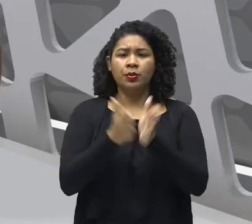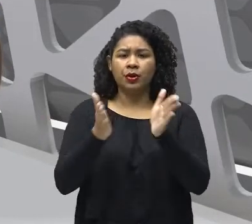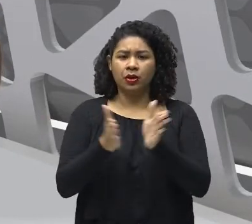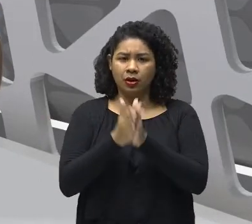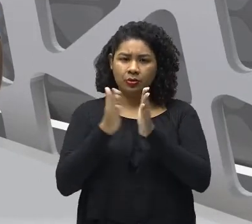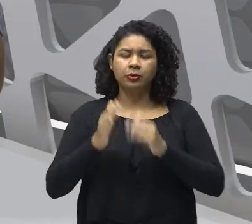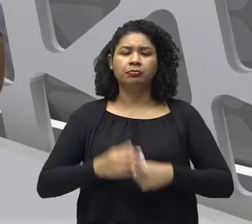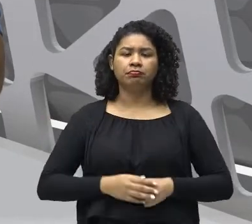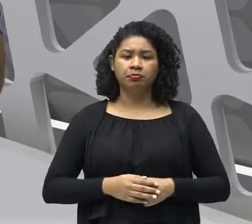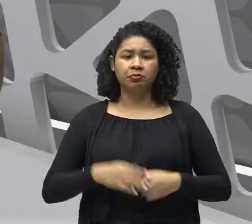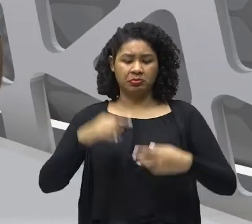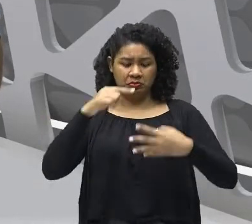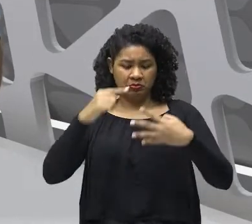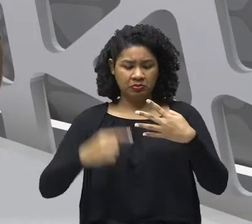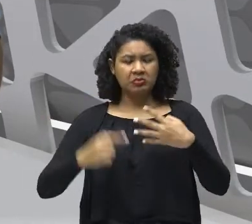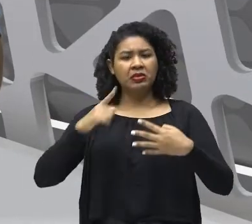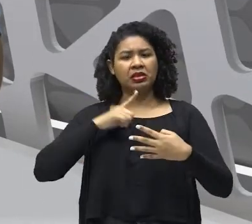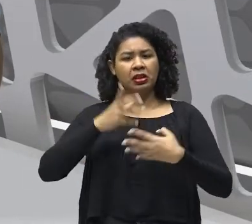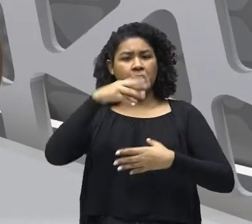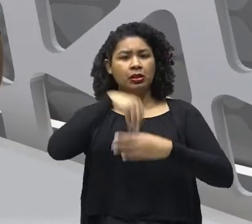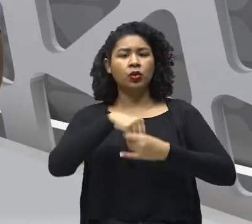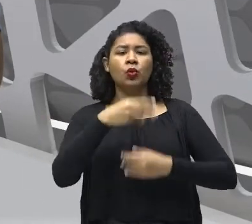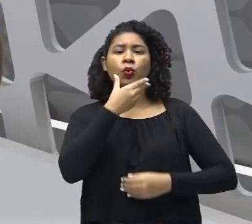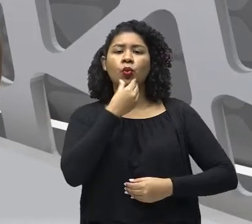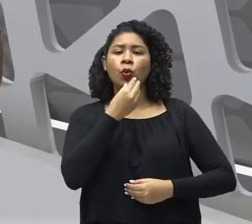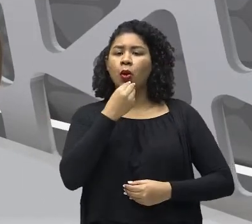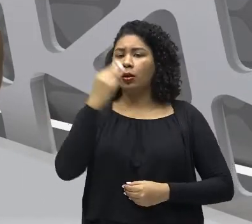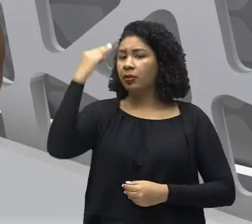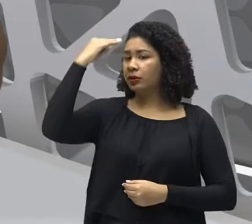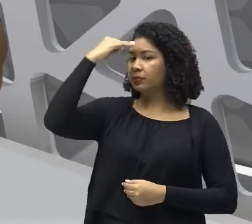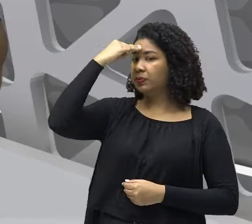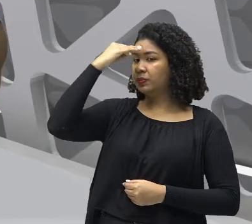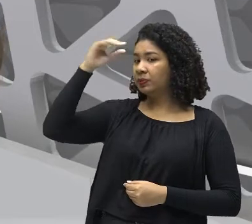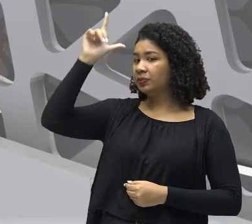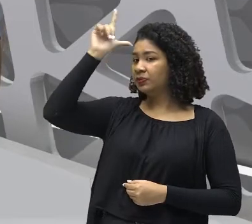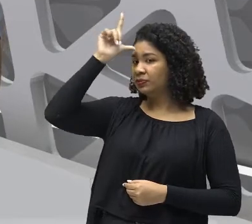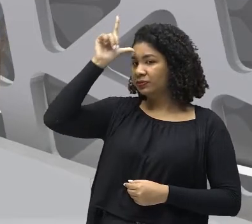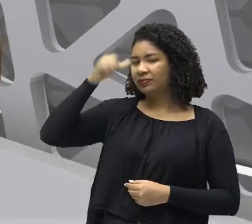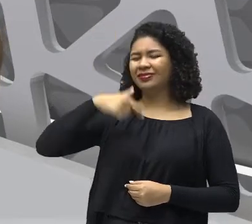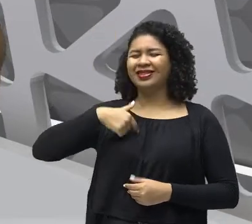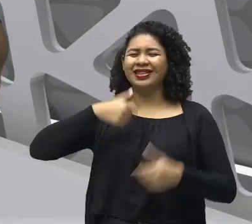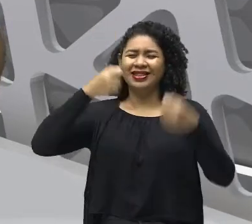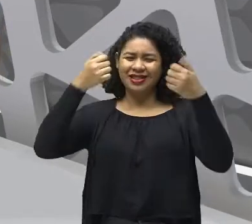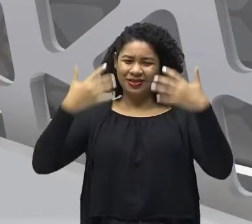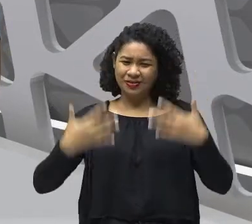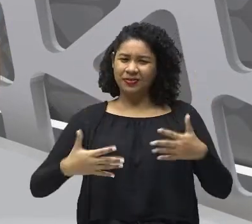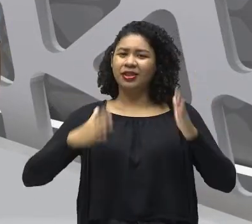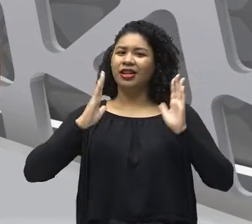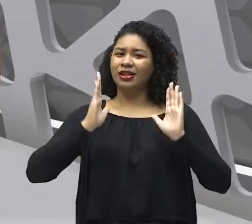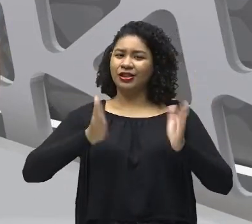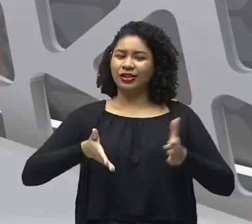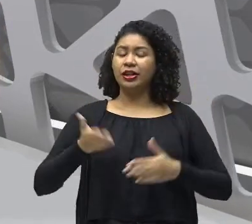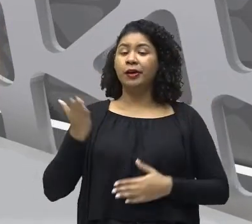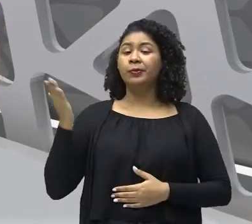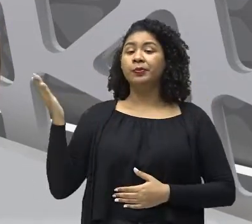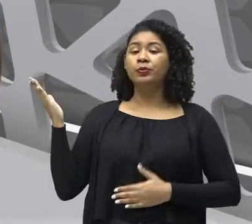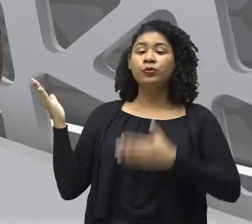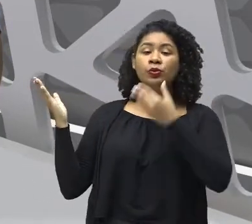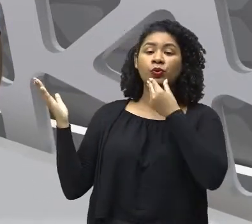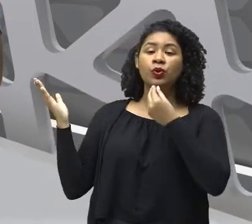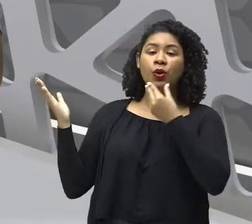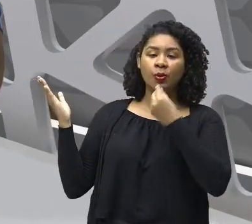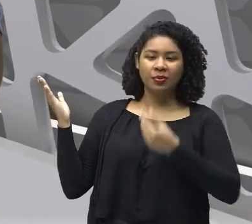rapidamente aqui. O Martinho Lutero, que, como nós já vimos, pode colocar o Martinho Lutero aí pra gente, por favor?